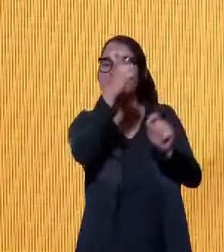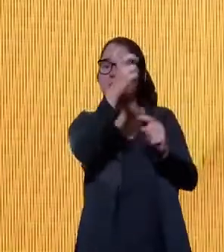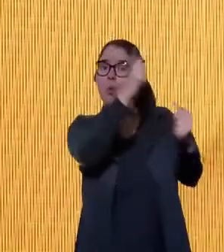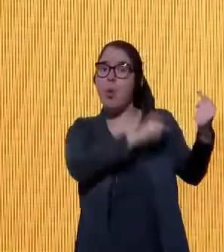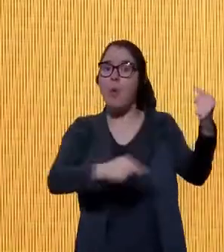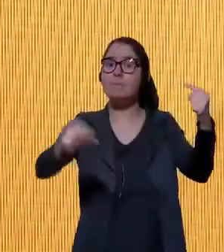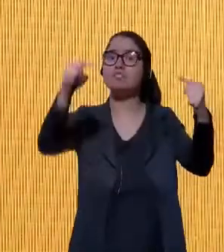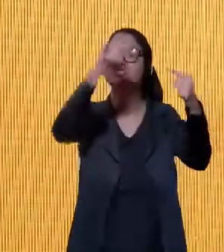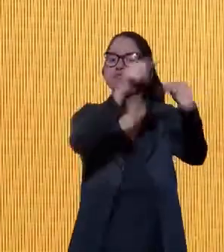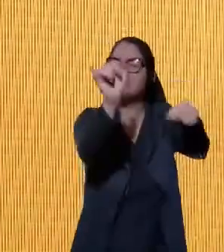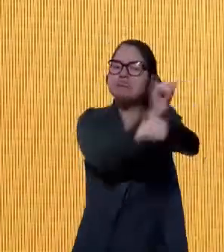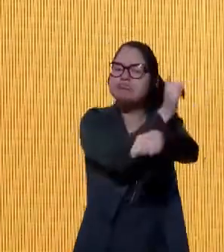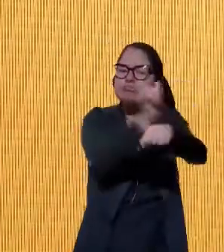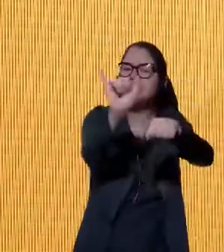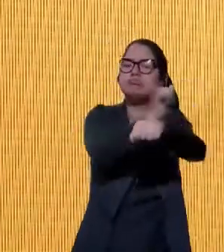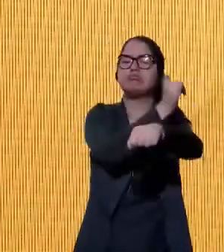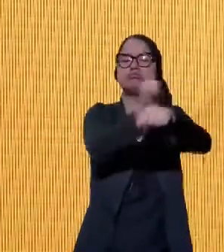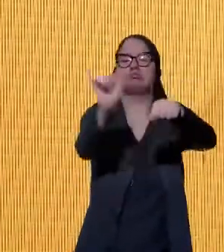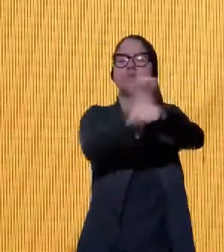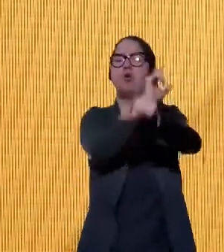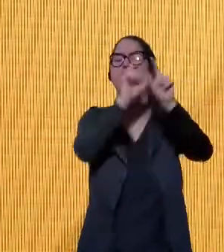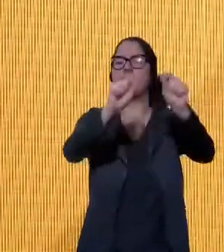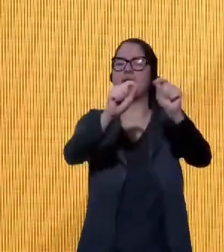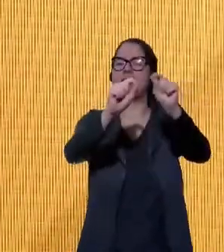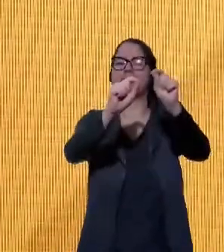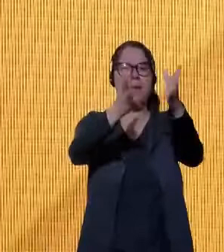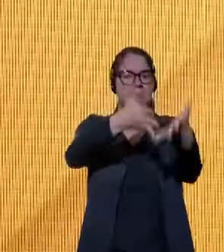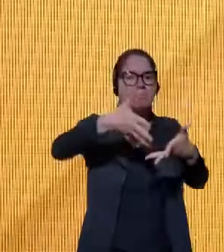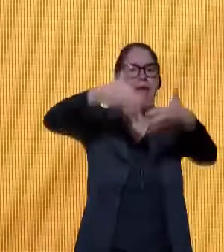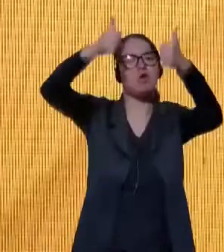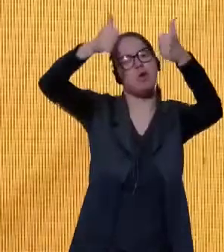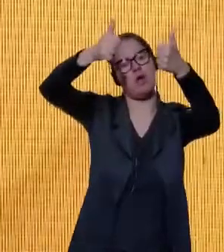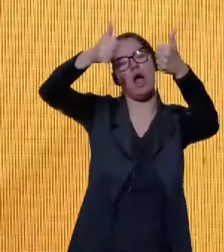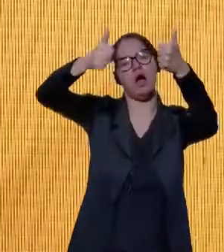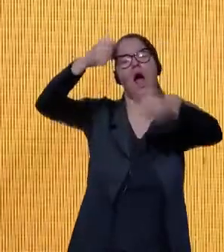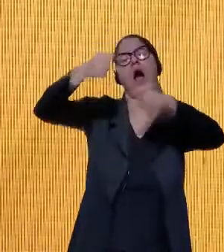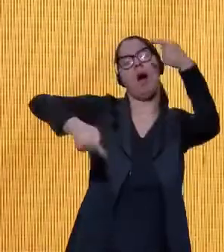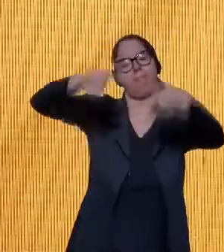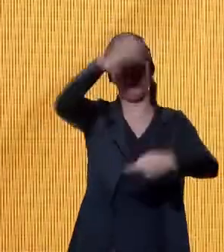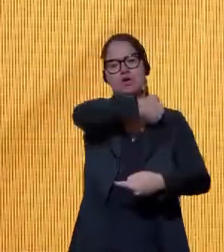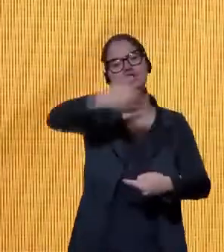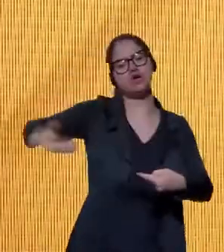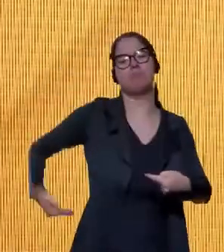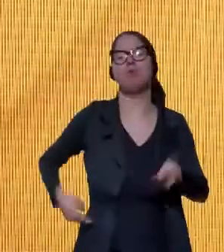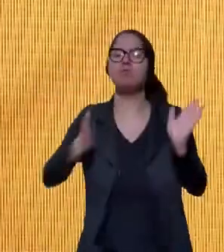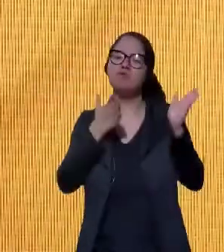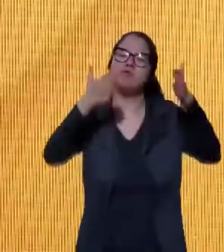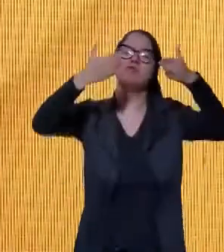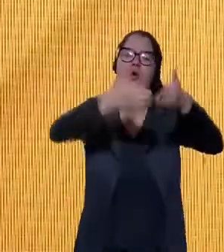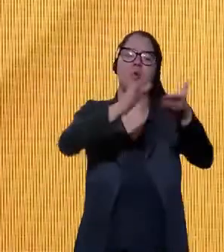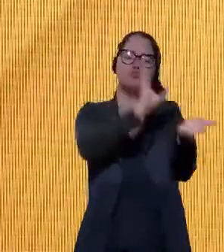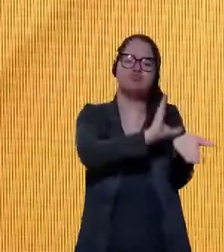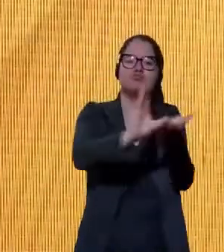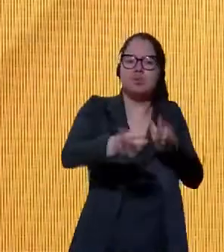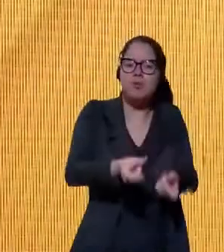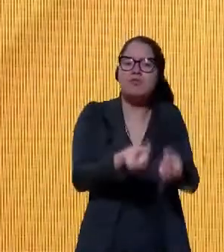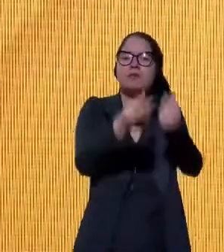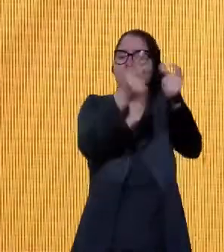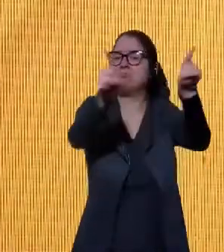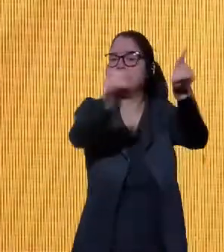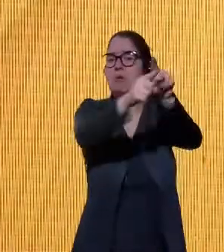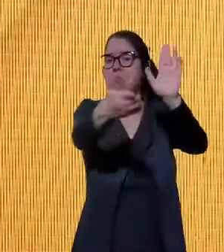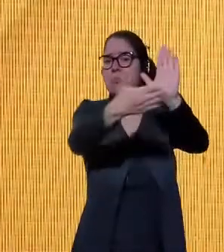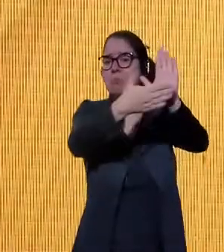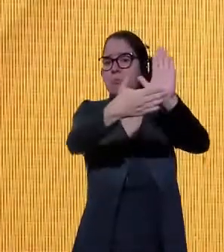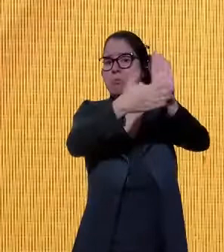visando subsidiar a formulação de políticas públicas com ênfase na temática do financiamento e propostas